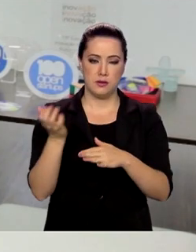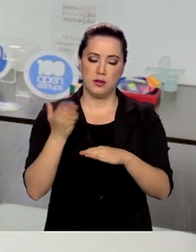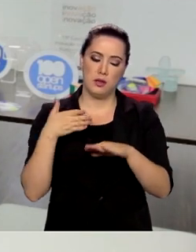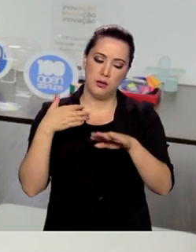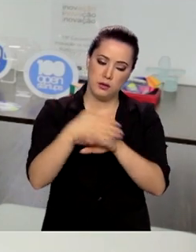no programa. forma gratuita, os